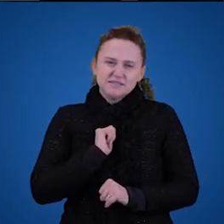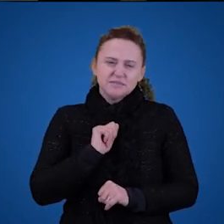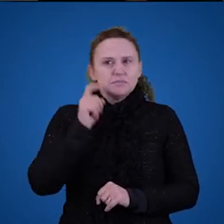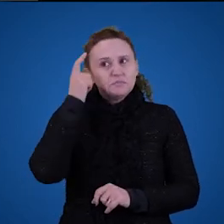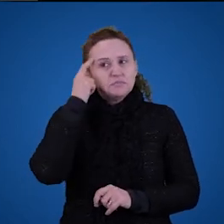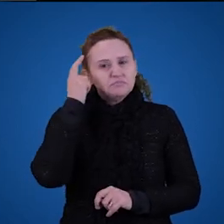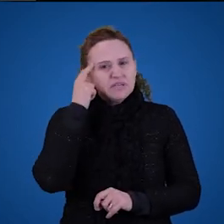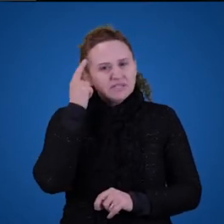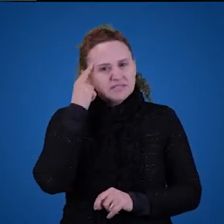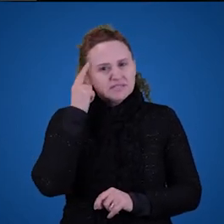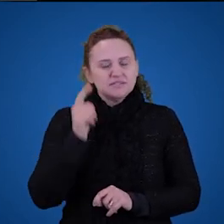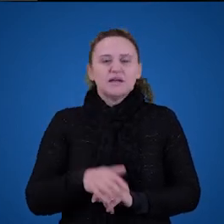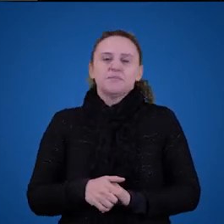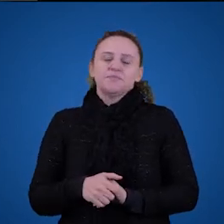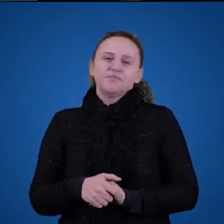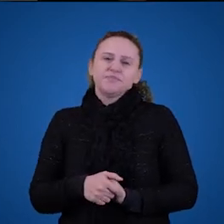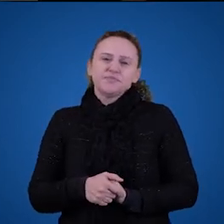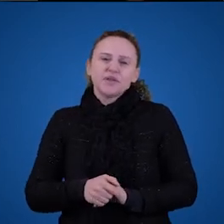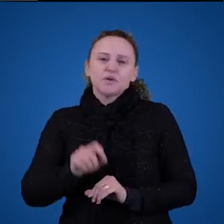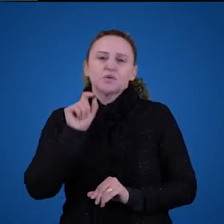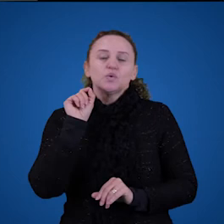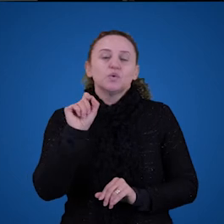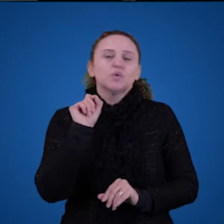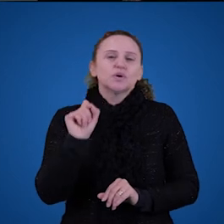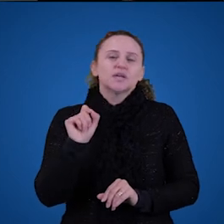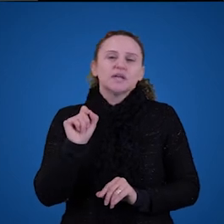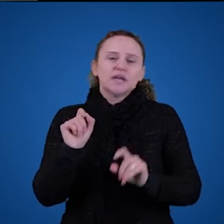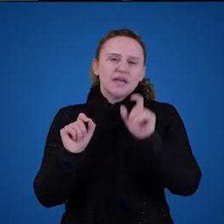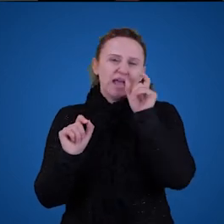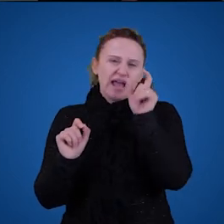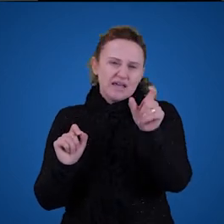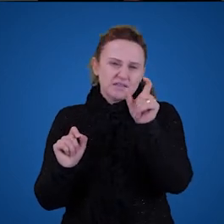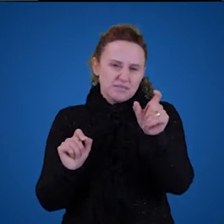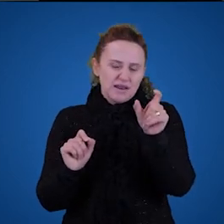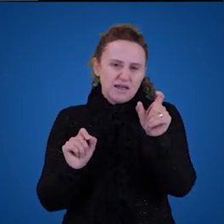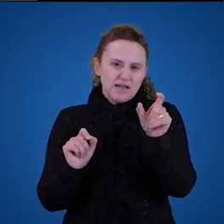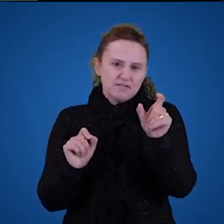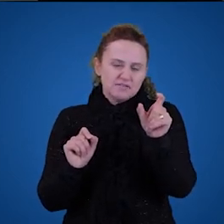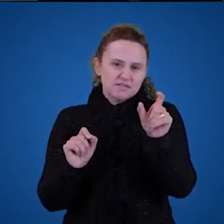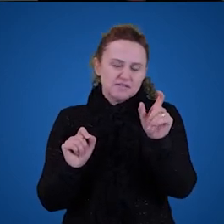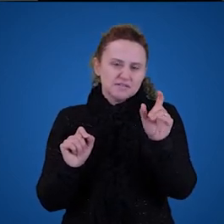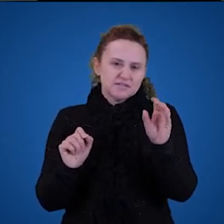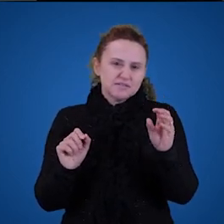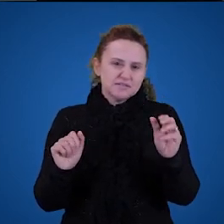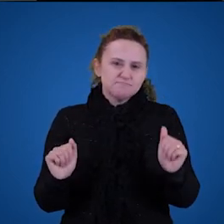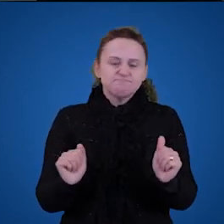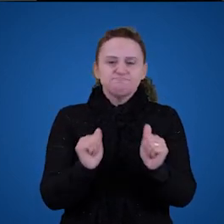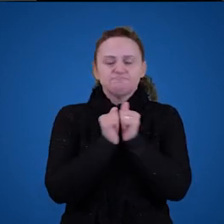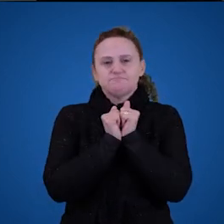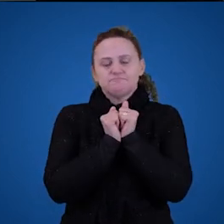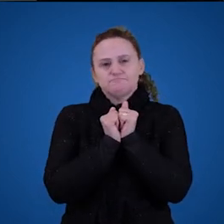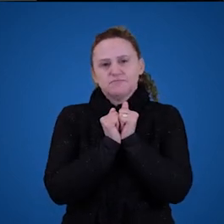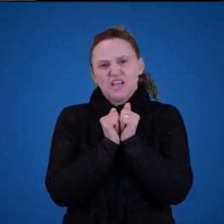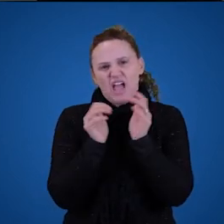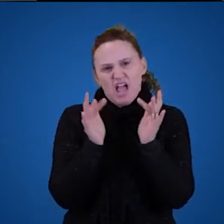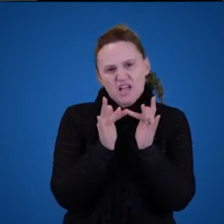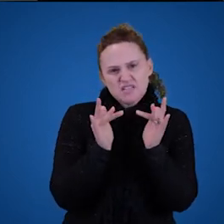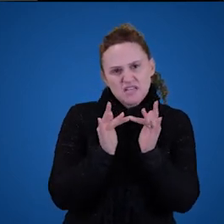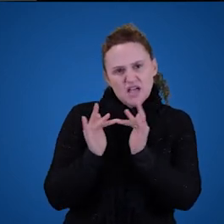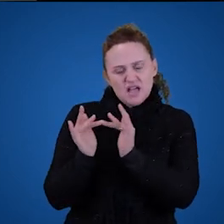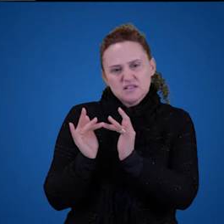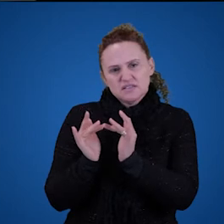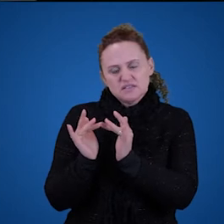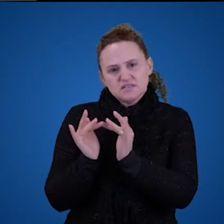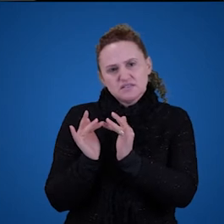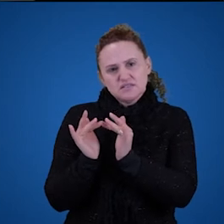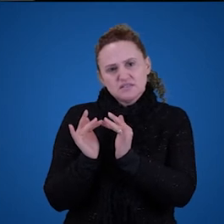o vídeo e pensarem nelas, né? No que as palavras estão grudadas? Todas as palavras estão grudadas em algo?